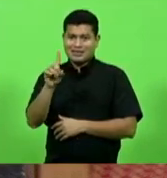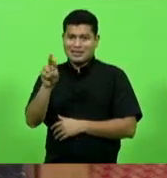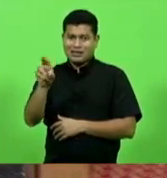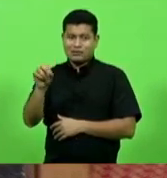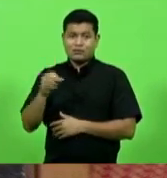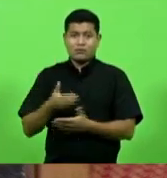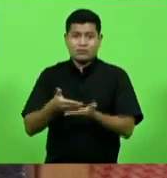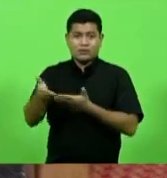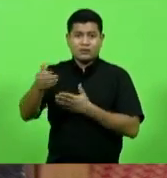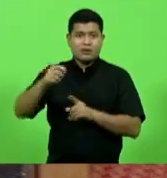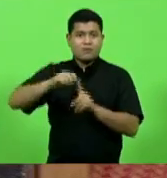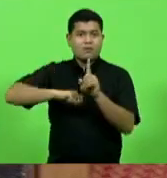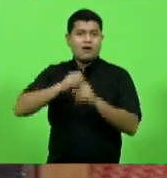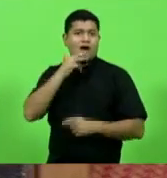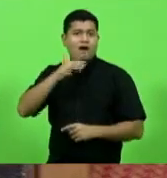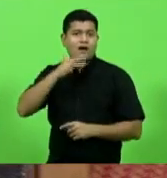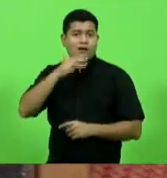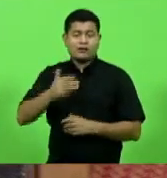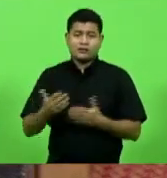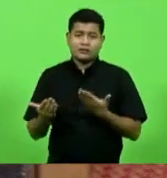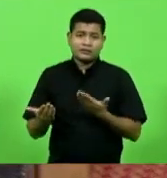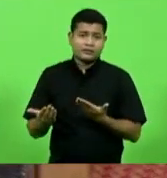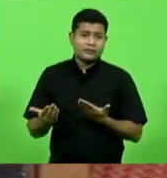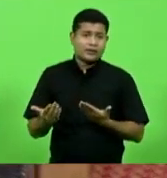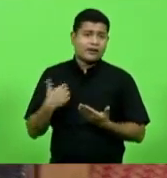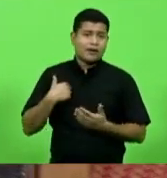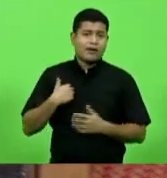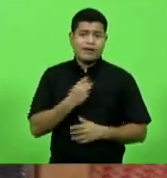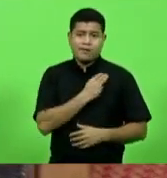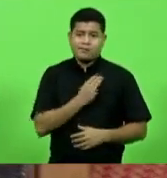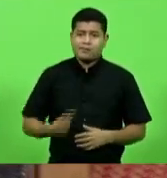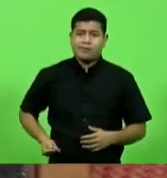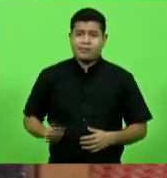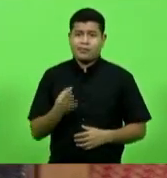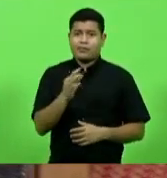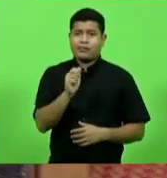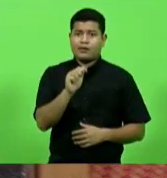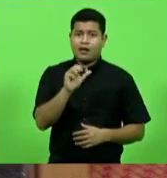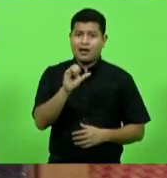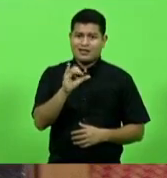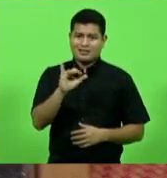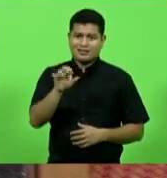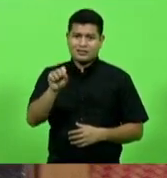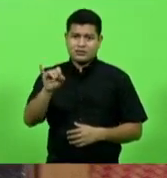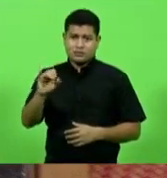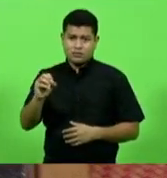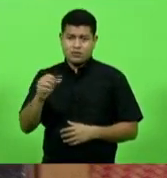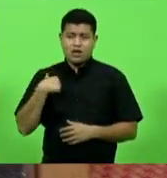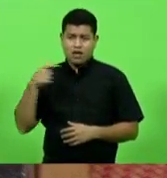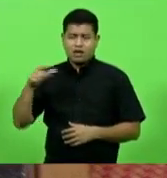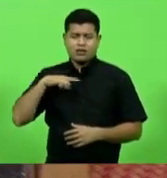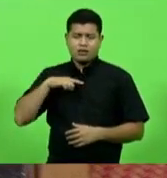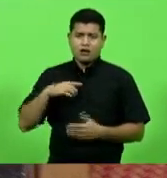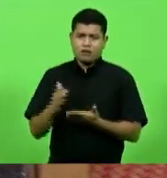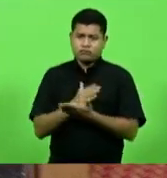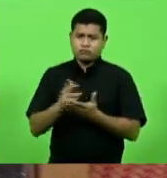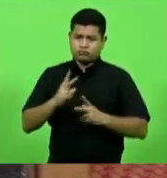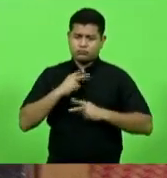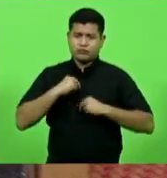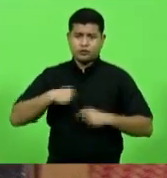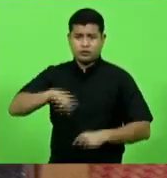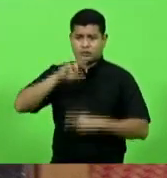o ministro Arcísio governo federal que tem seus méritos o